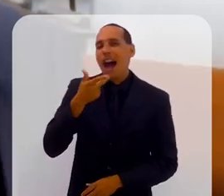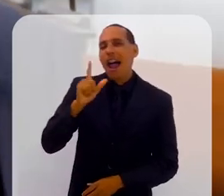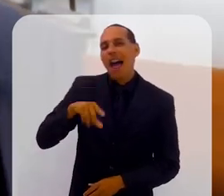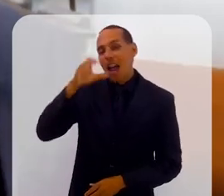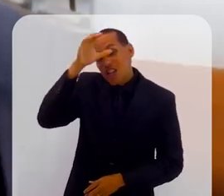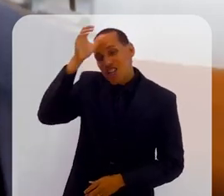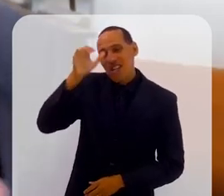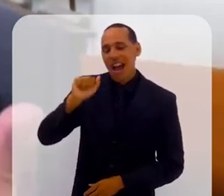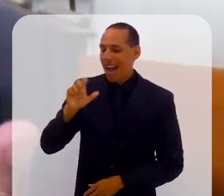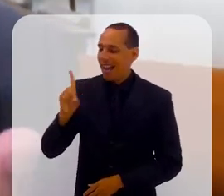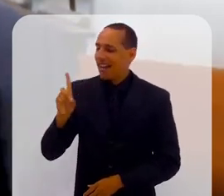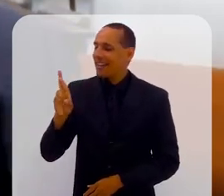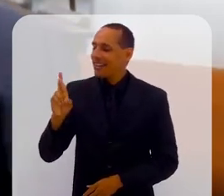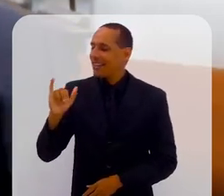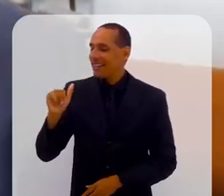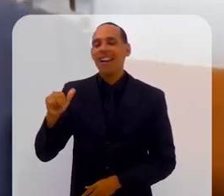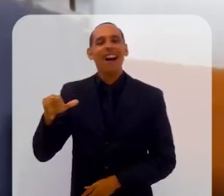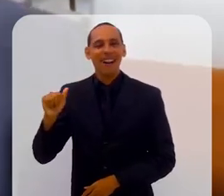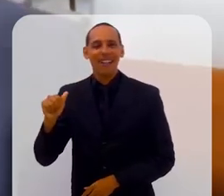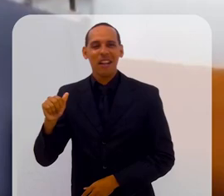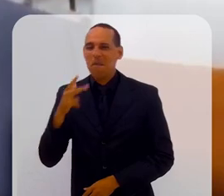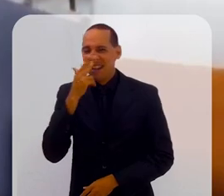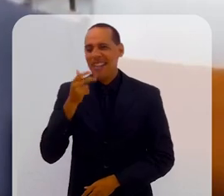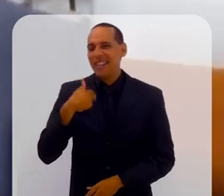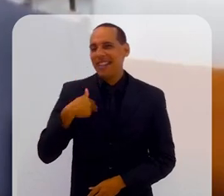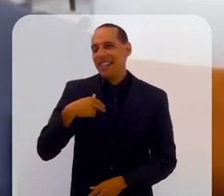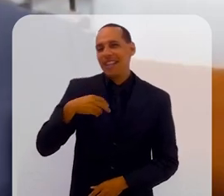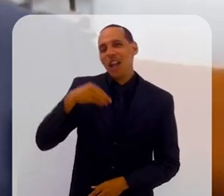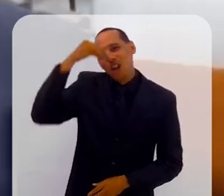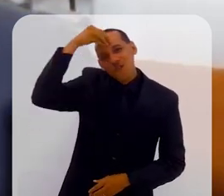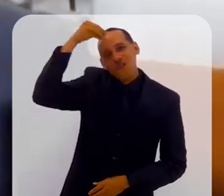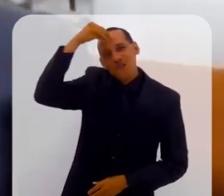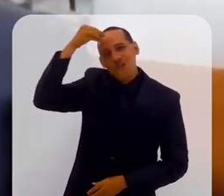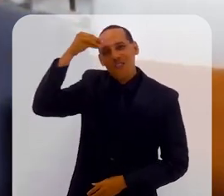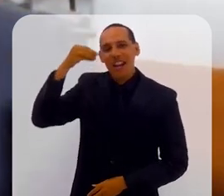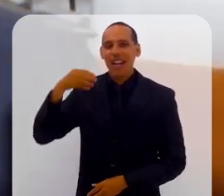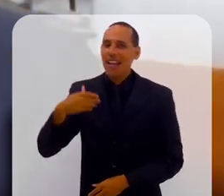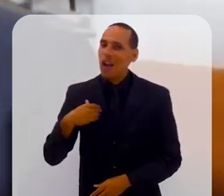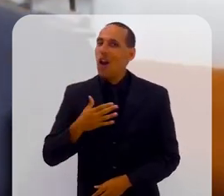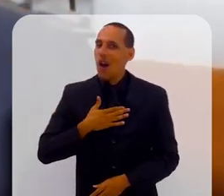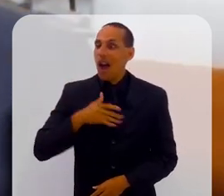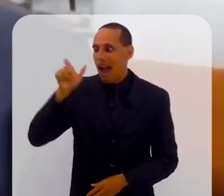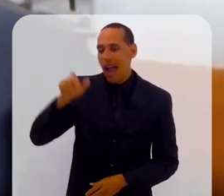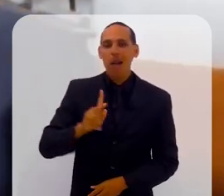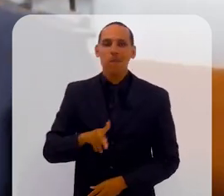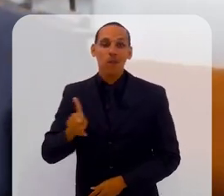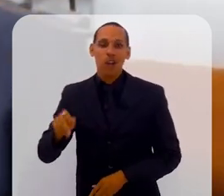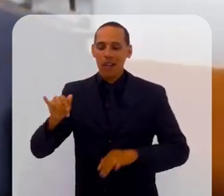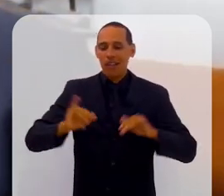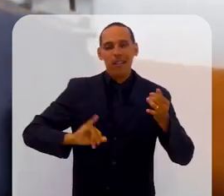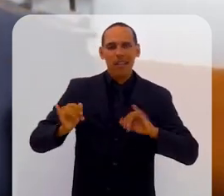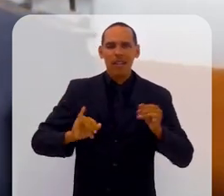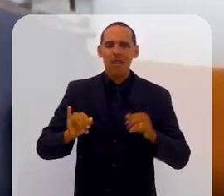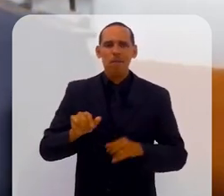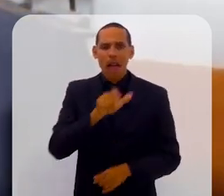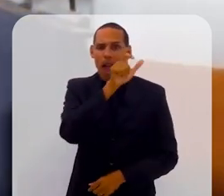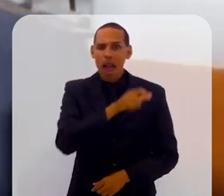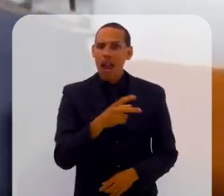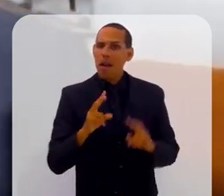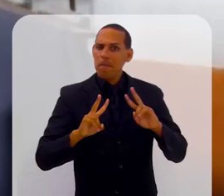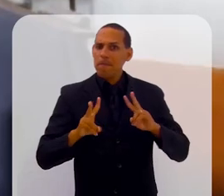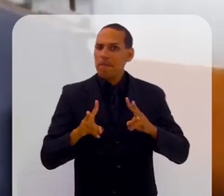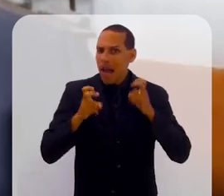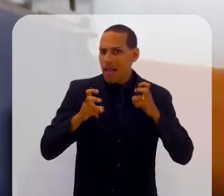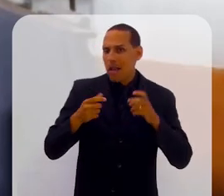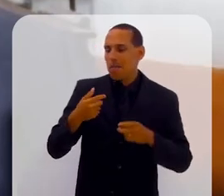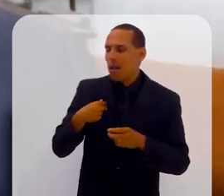uma brincadeira nossa que o pessoal achava que eu era sobrinho dela, né? E ela viu eu com um colega, eu estava ensinando